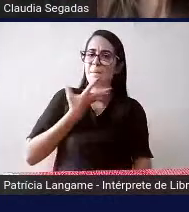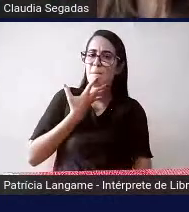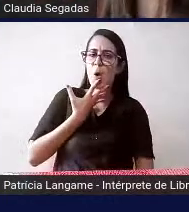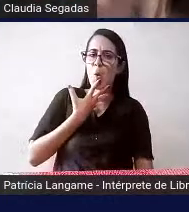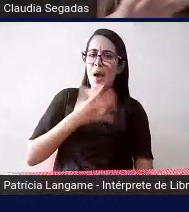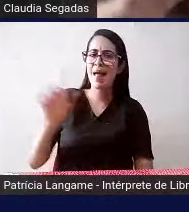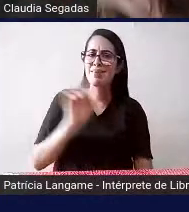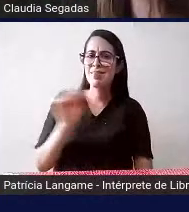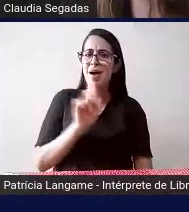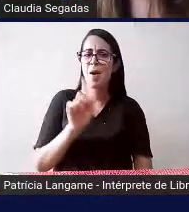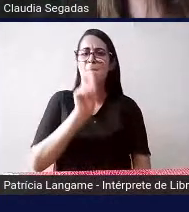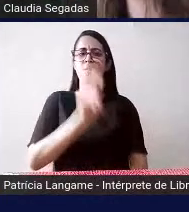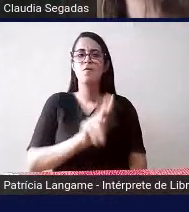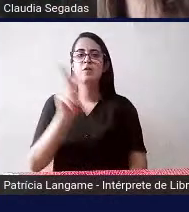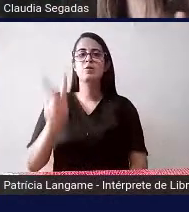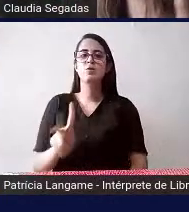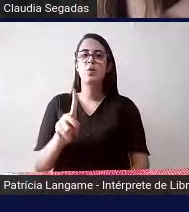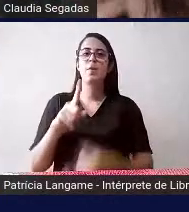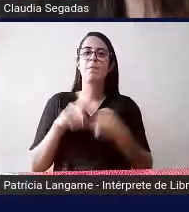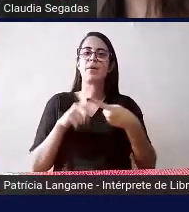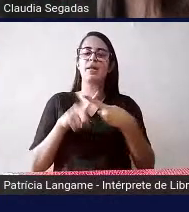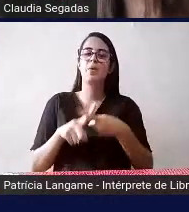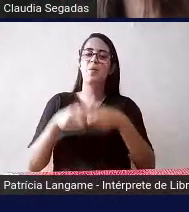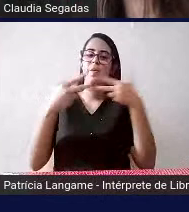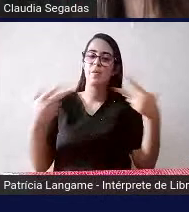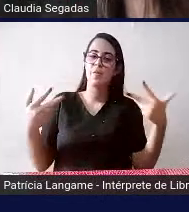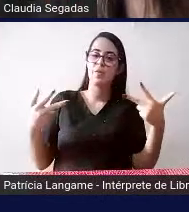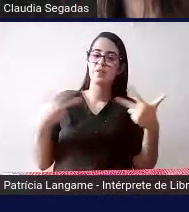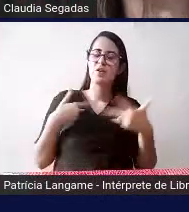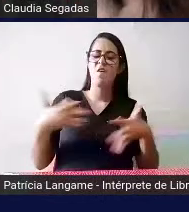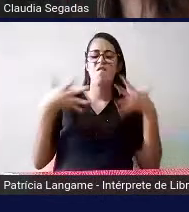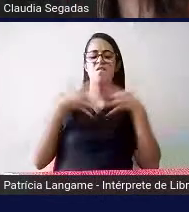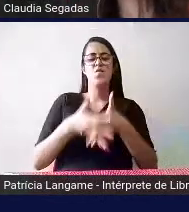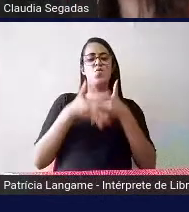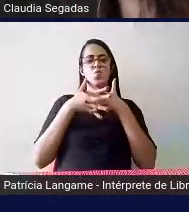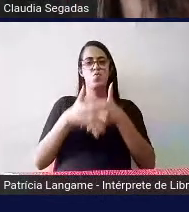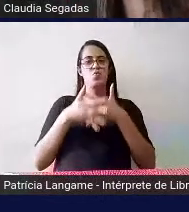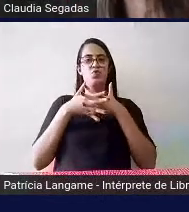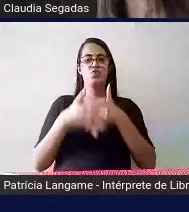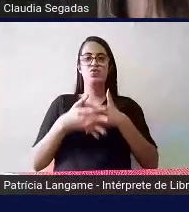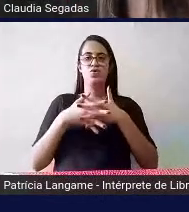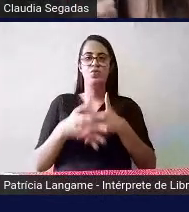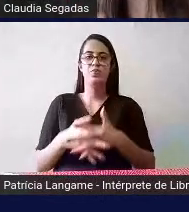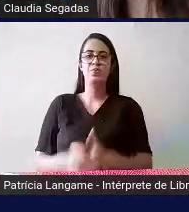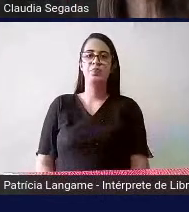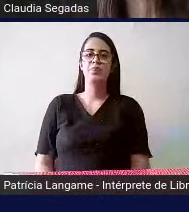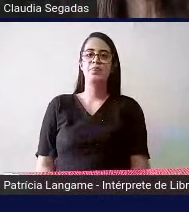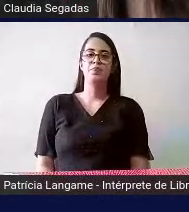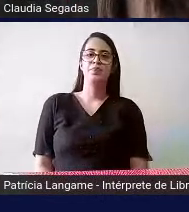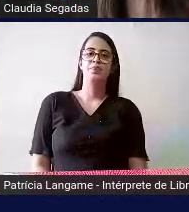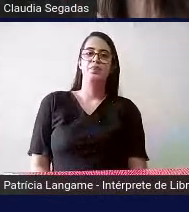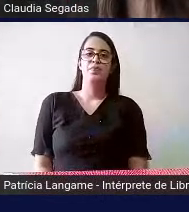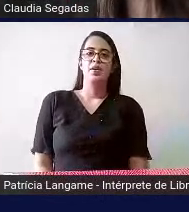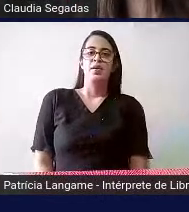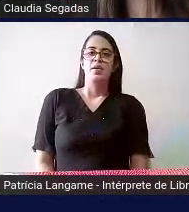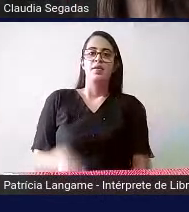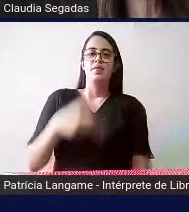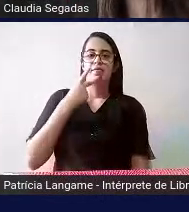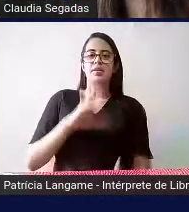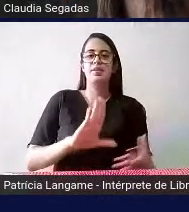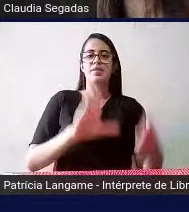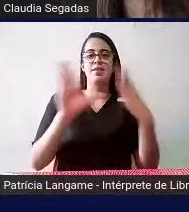professora porque tal coisa tá colocada aqui confunde a gente então a gente ia fazer a fidelidade aí não